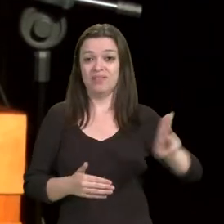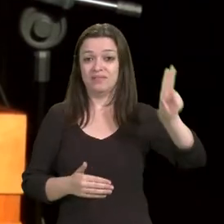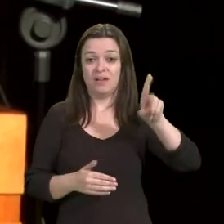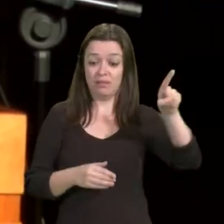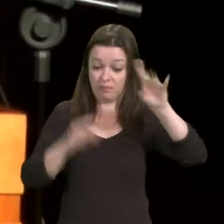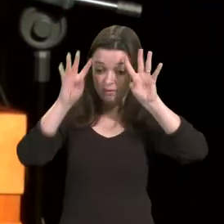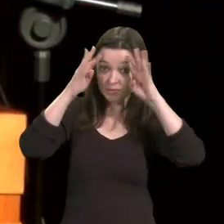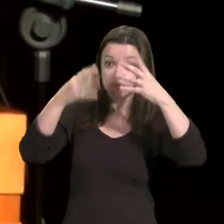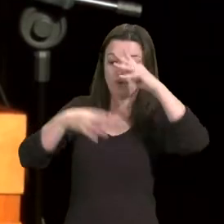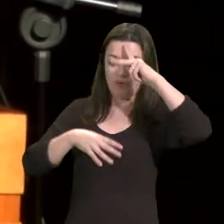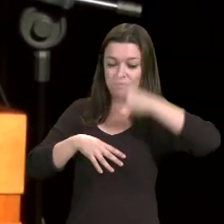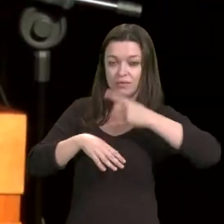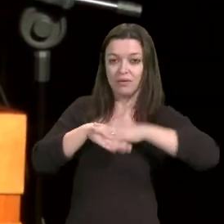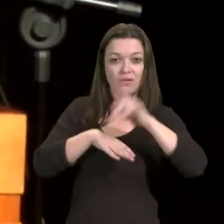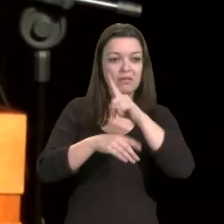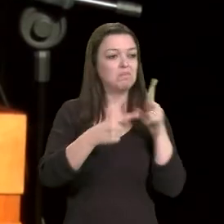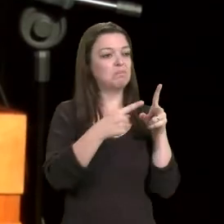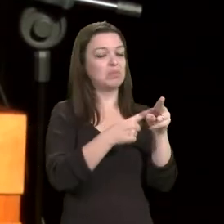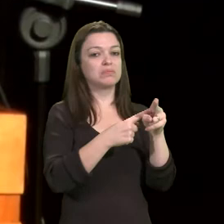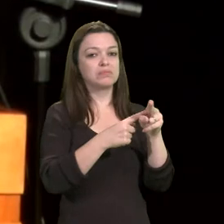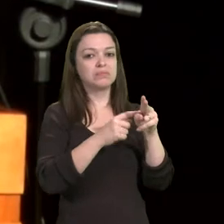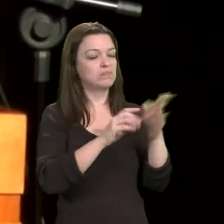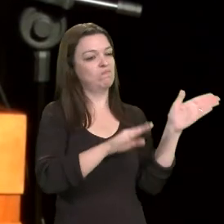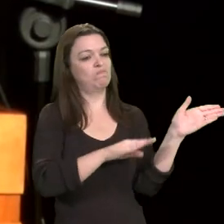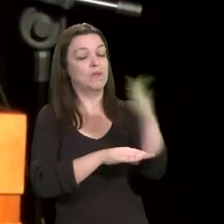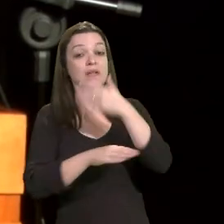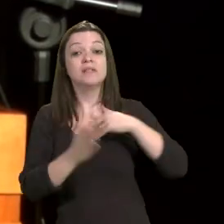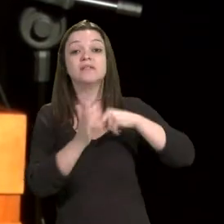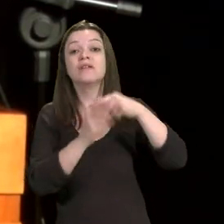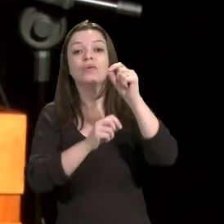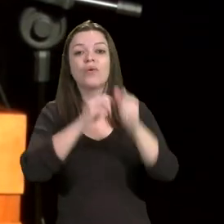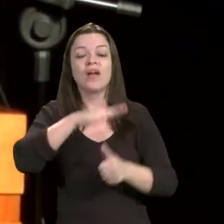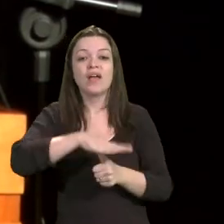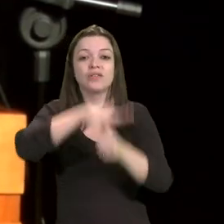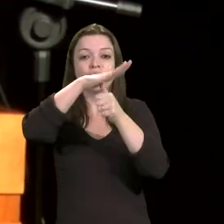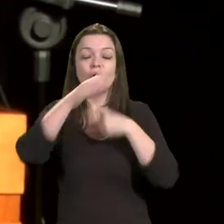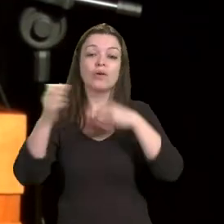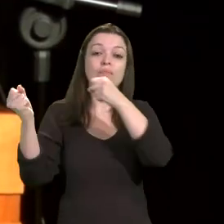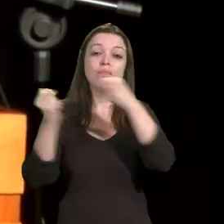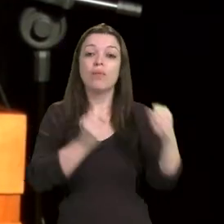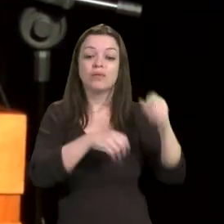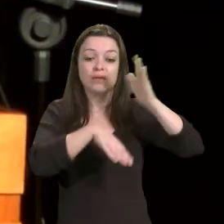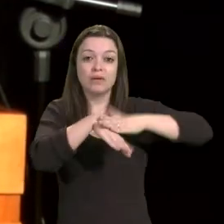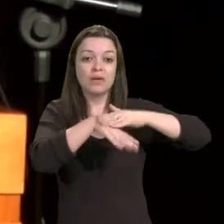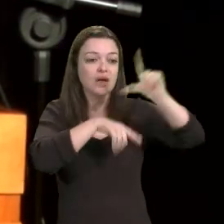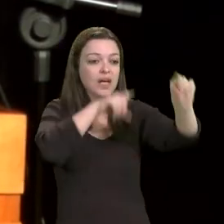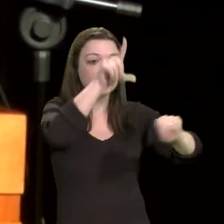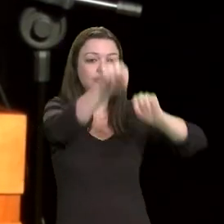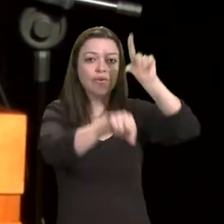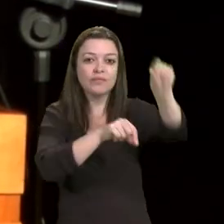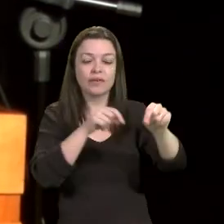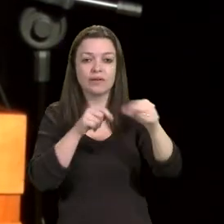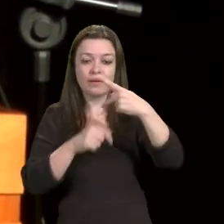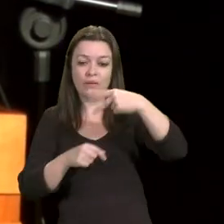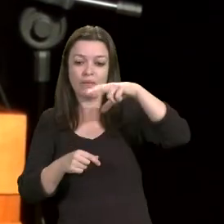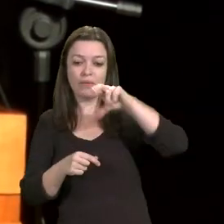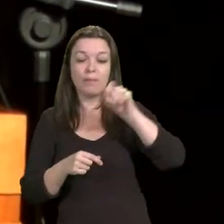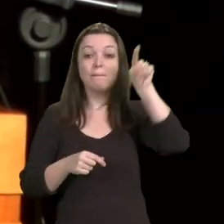pois ele significa que reitores não terão mais o poder de escolha de seus pró